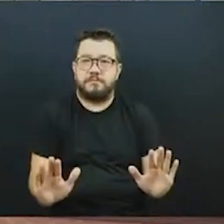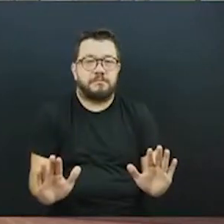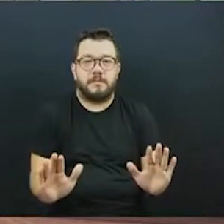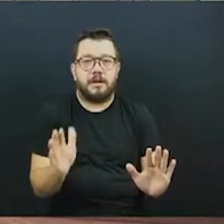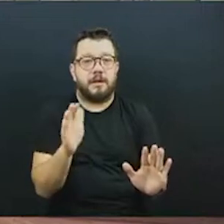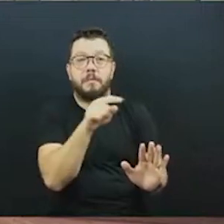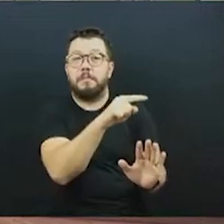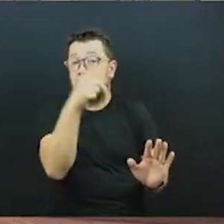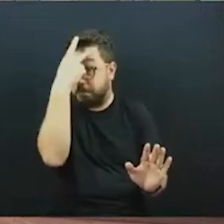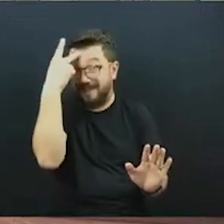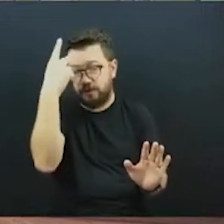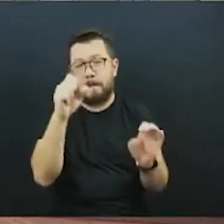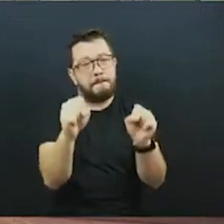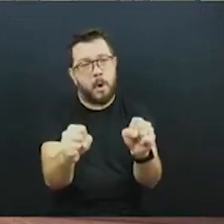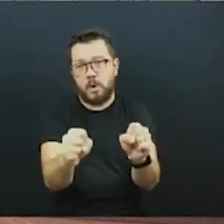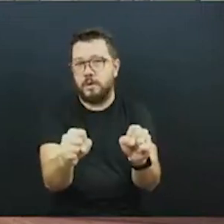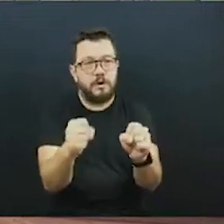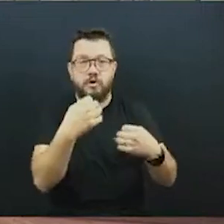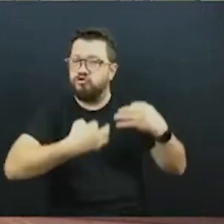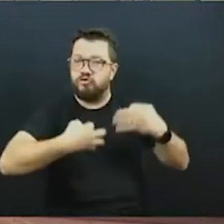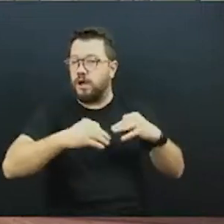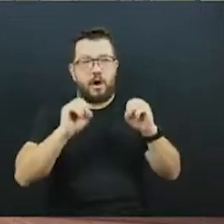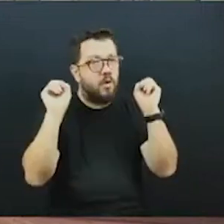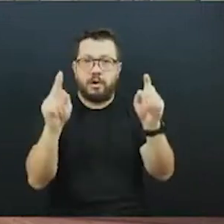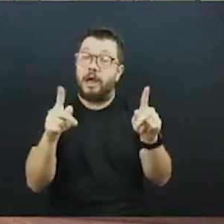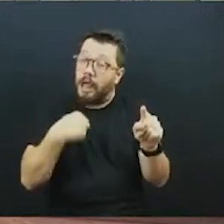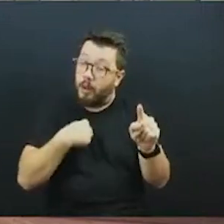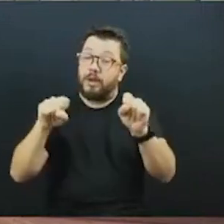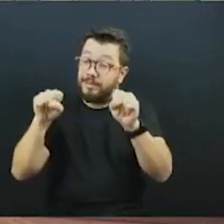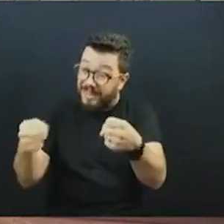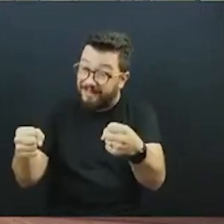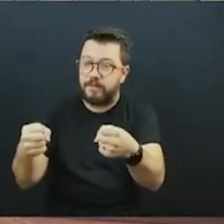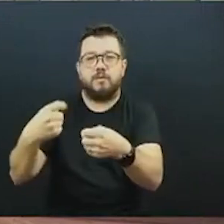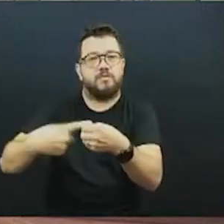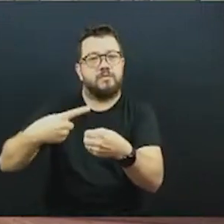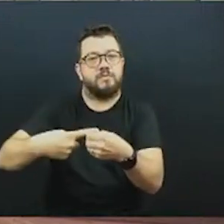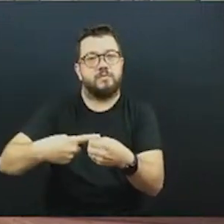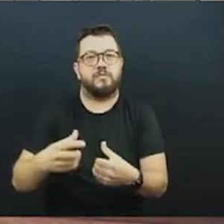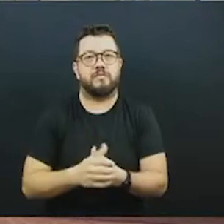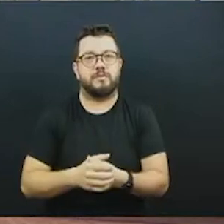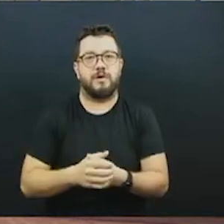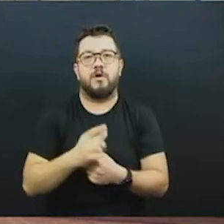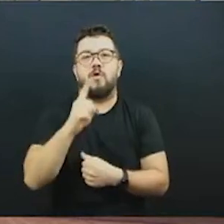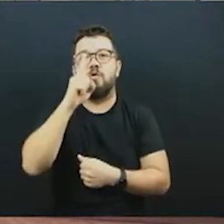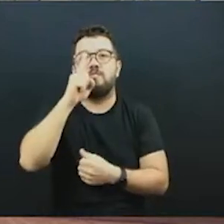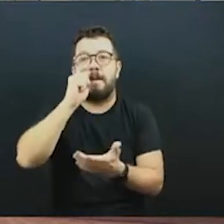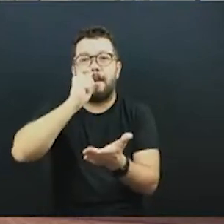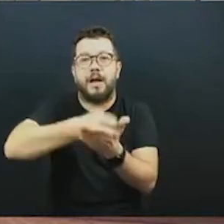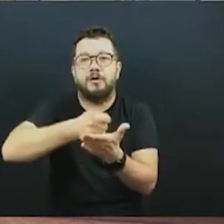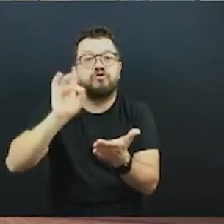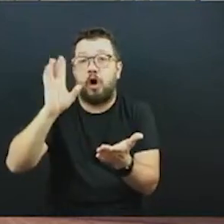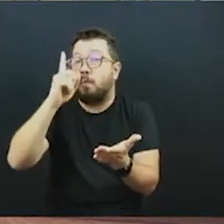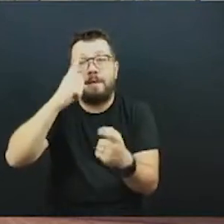defender a minha cidade. Nós andamos a cidade inteira com uma passagem só. Isso nós temos que